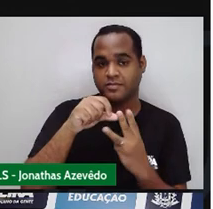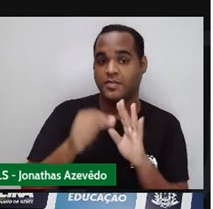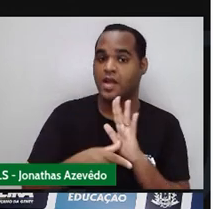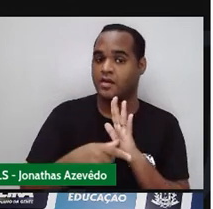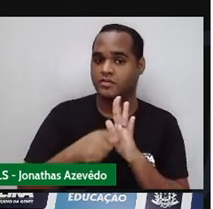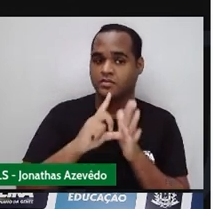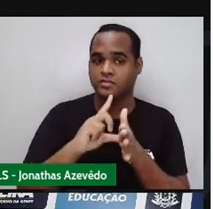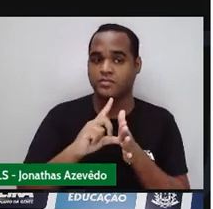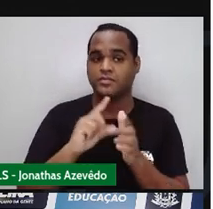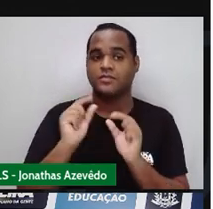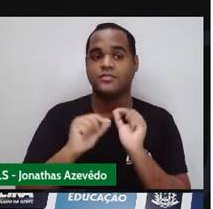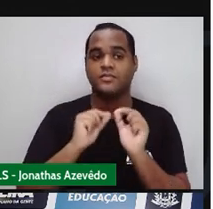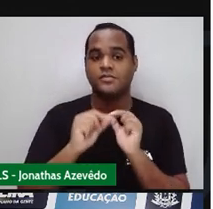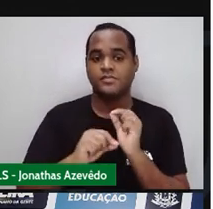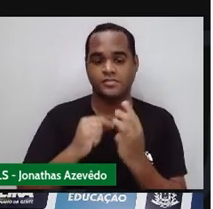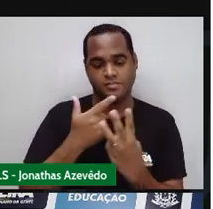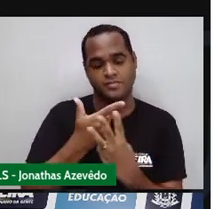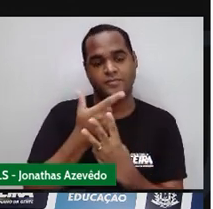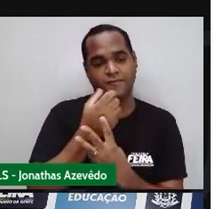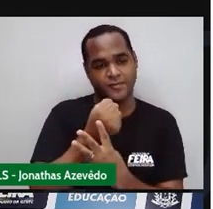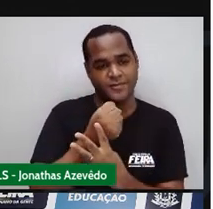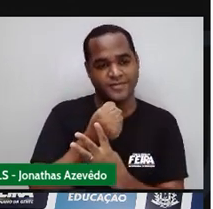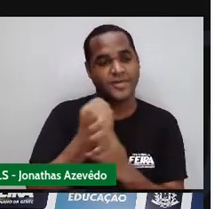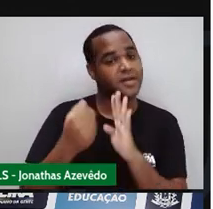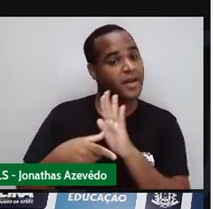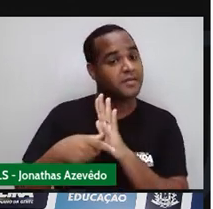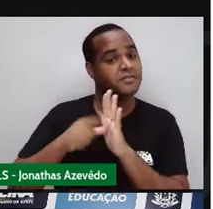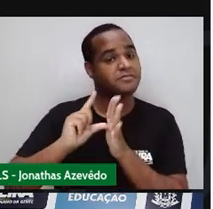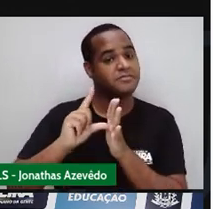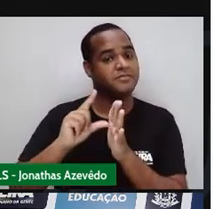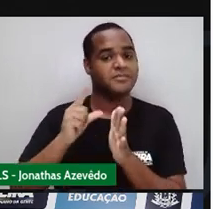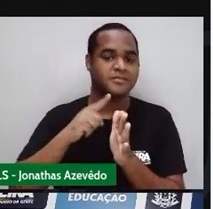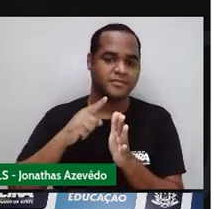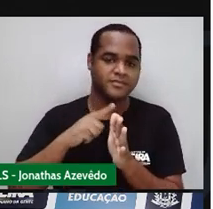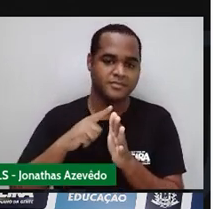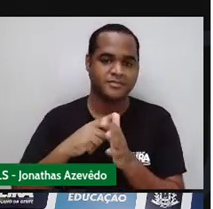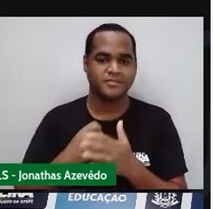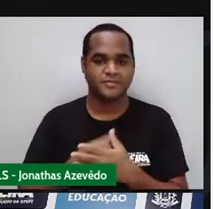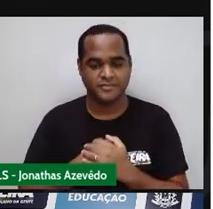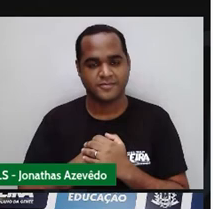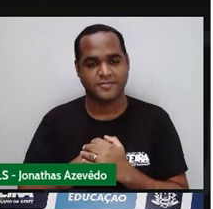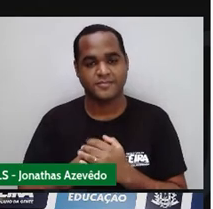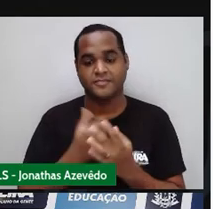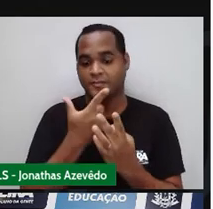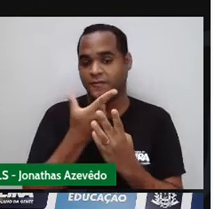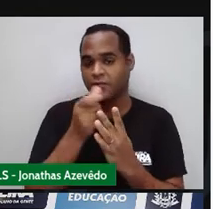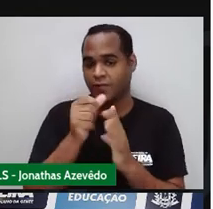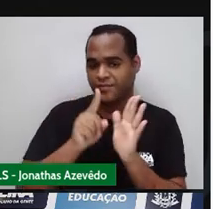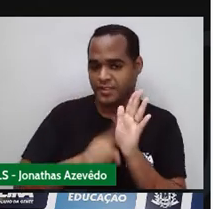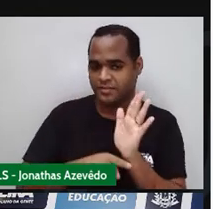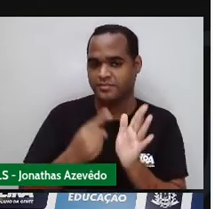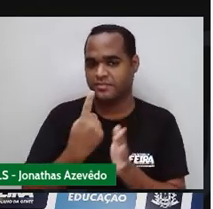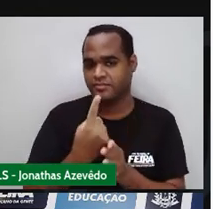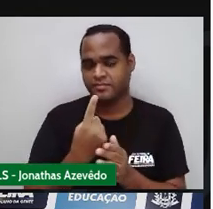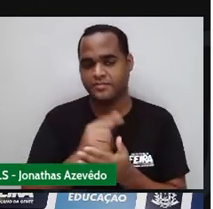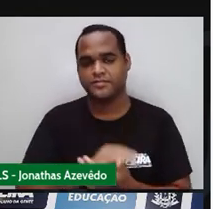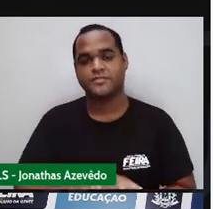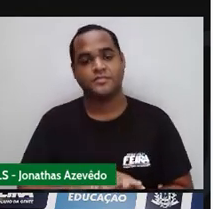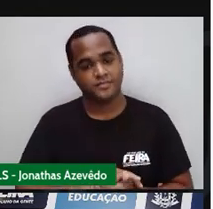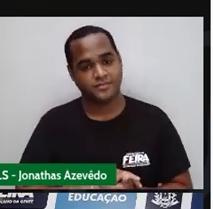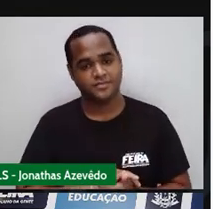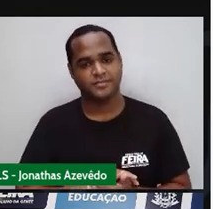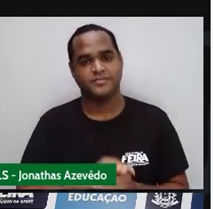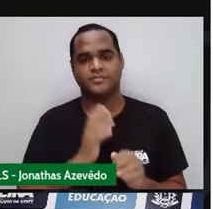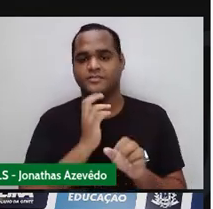O antecessor É vinte e oito É quem vem antes de vinte e nove É só fazer o vinte e nove Menos um Dá o